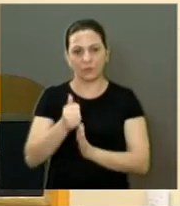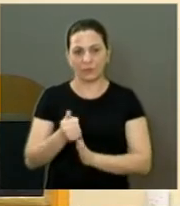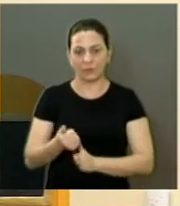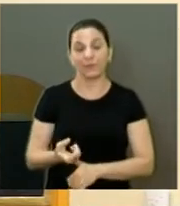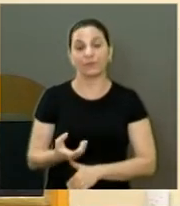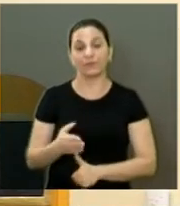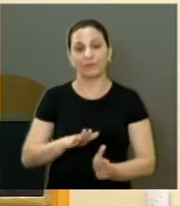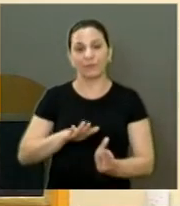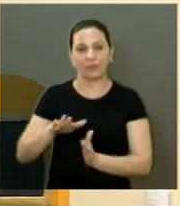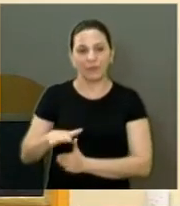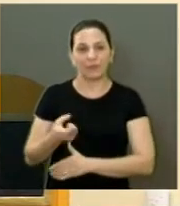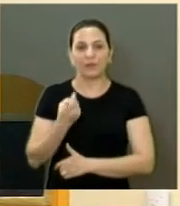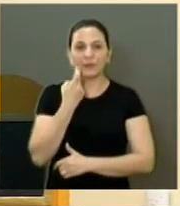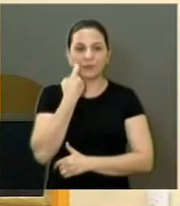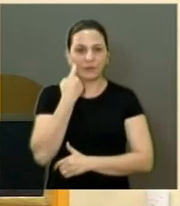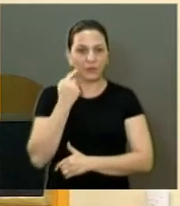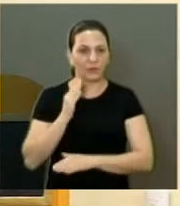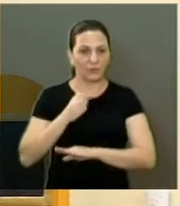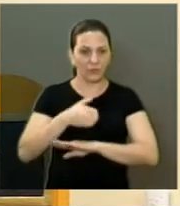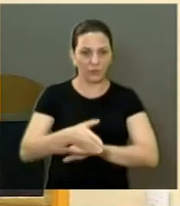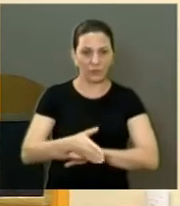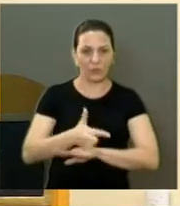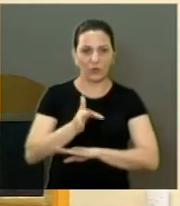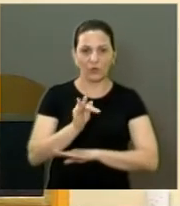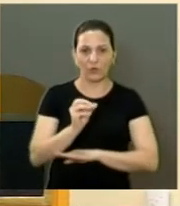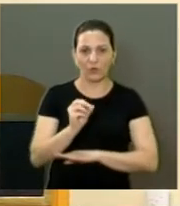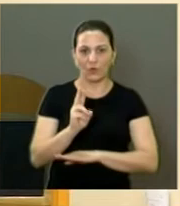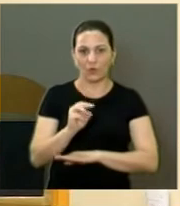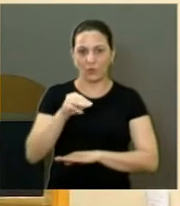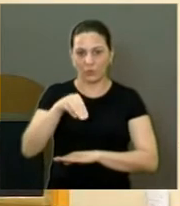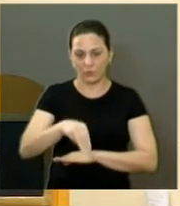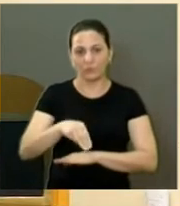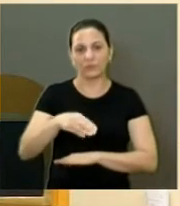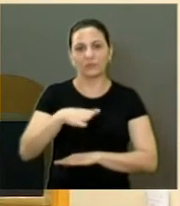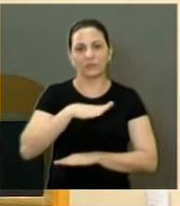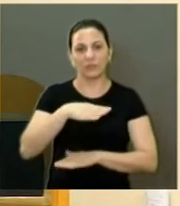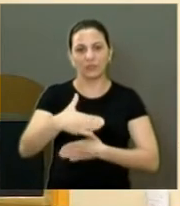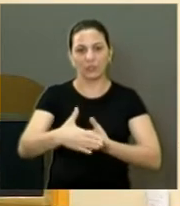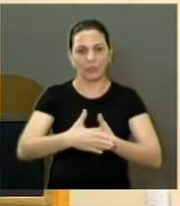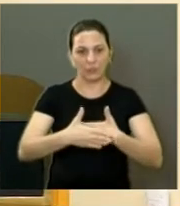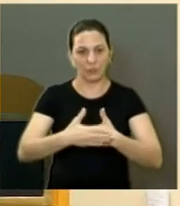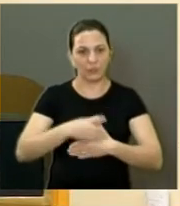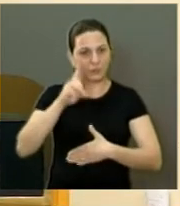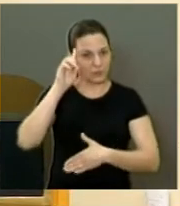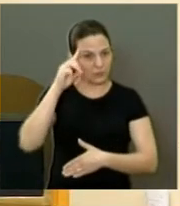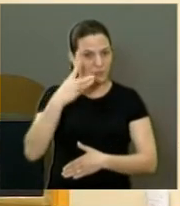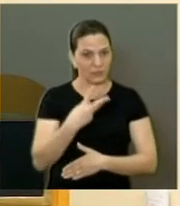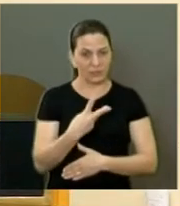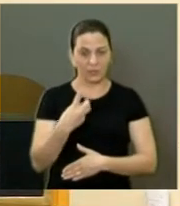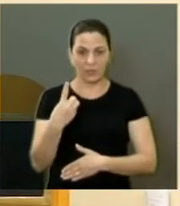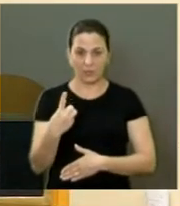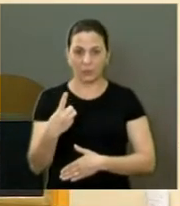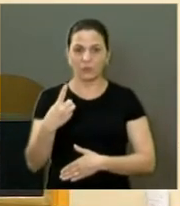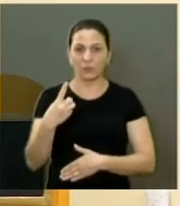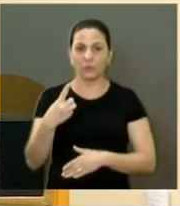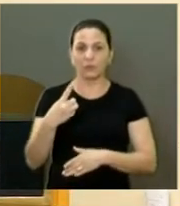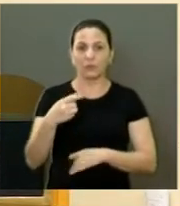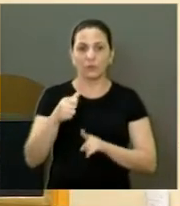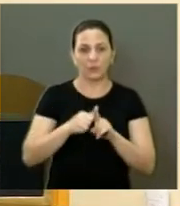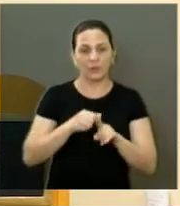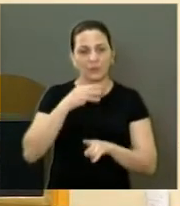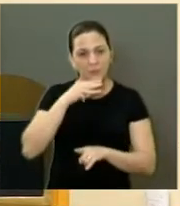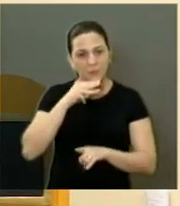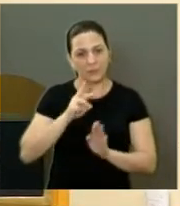sexta-feira, num fórum em Ribeirão Preto, dia 31 de 3, na sexta-feira, representando a Câmara